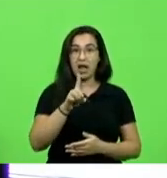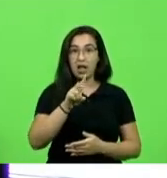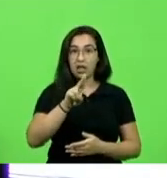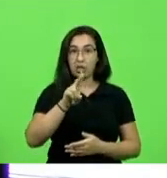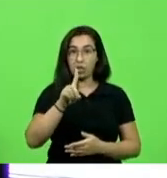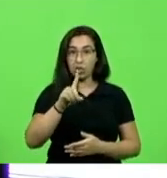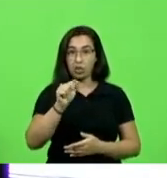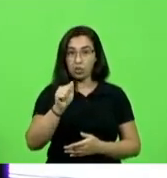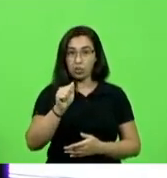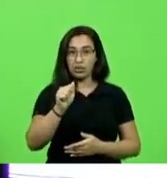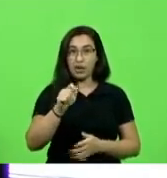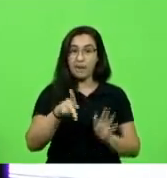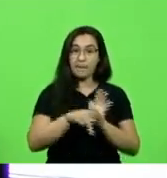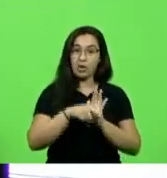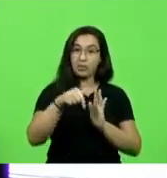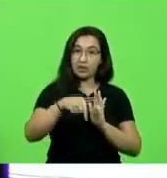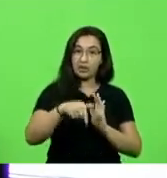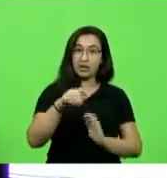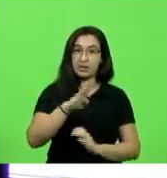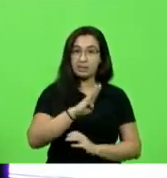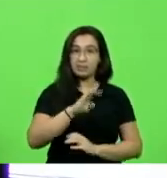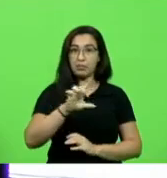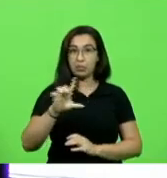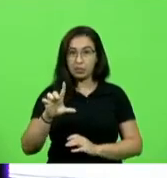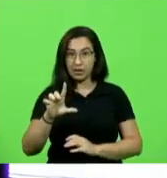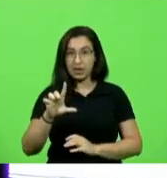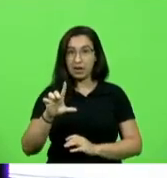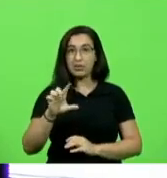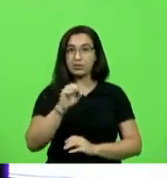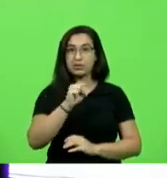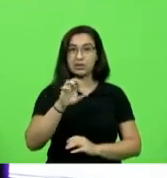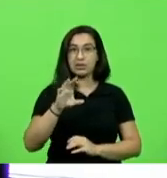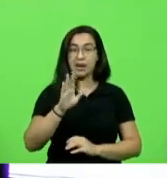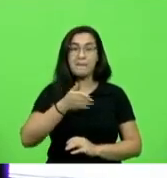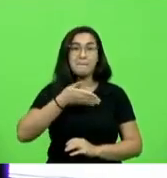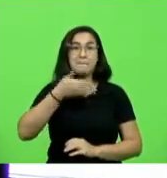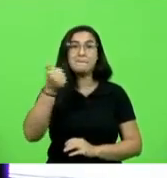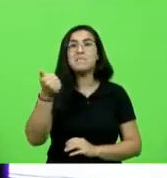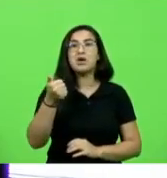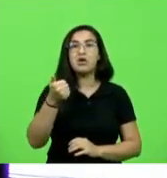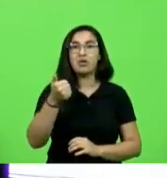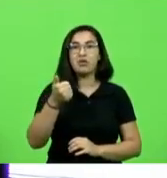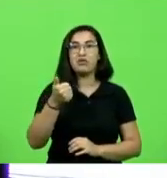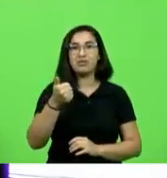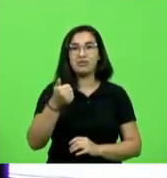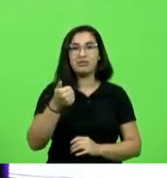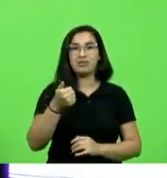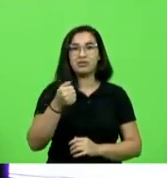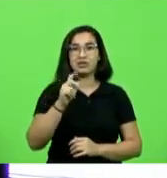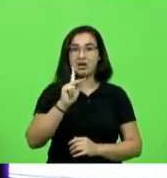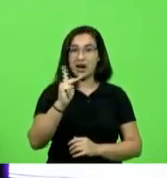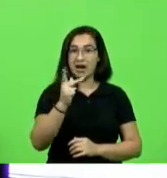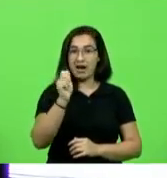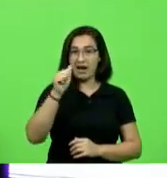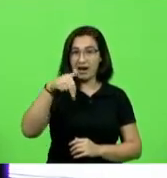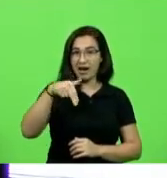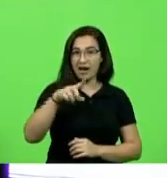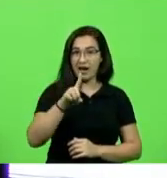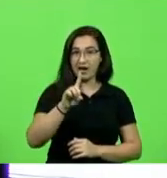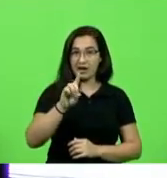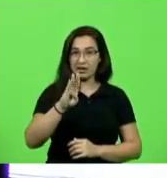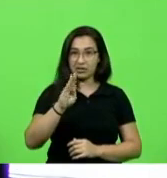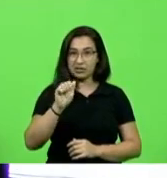catarinense de Blumenau foi eleita a melhor jogadora de handebol do mundo na última década